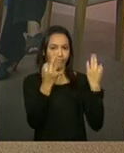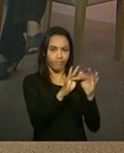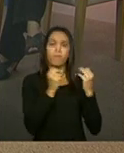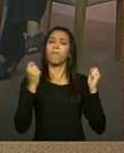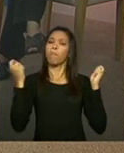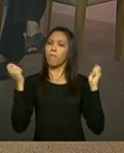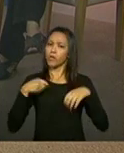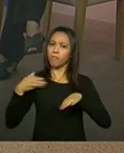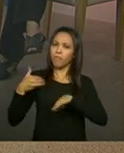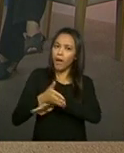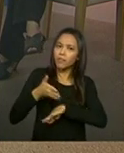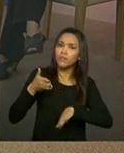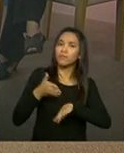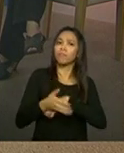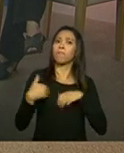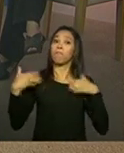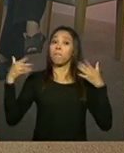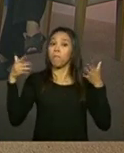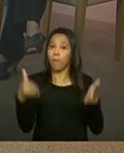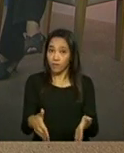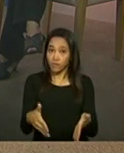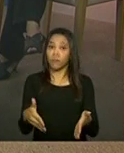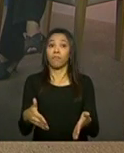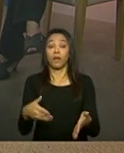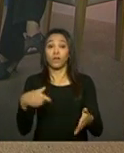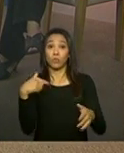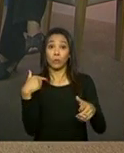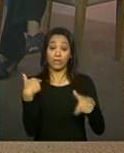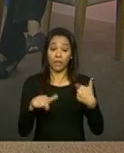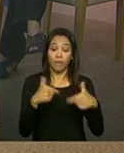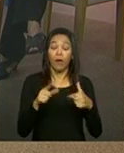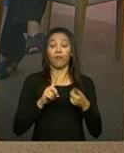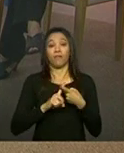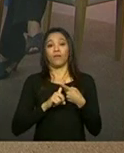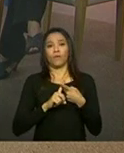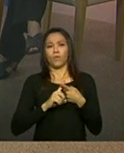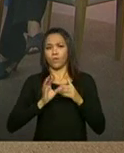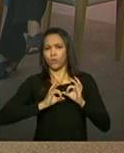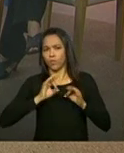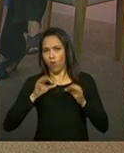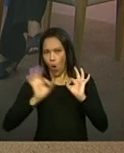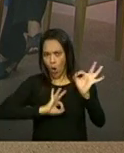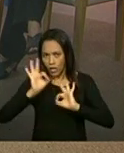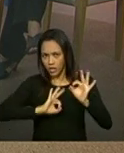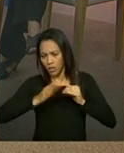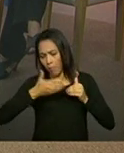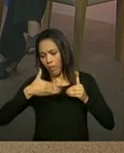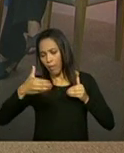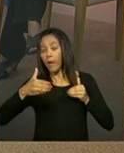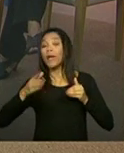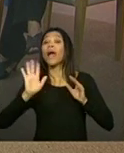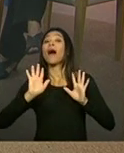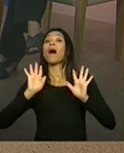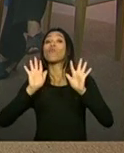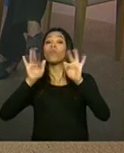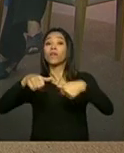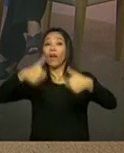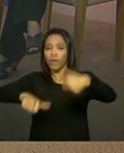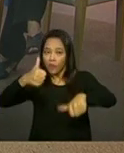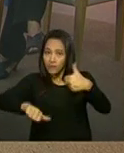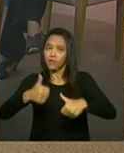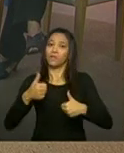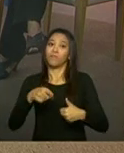do processo de planejamento, execução e avaliação dessas oficinas. Até para que elas tenham